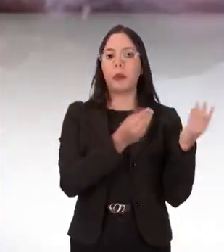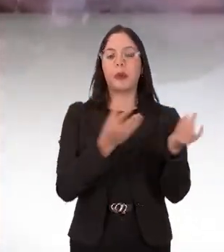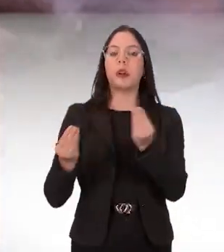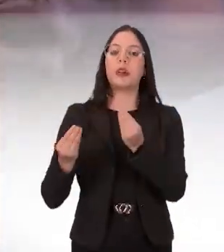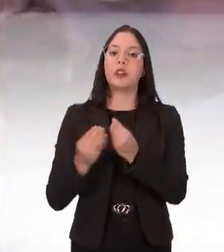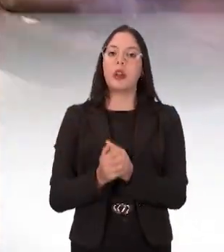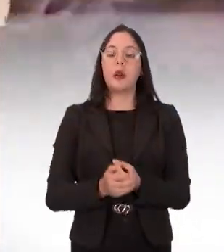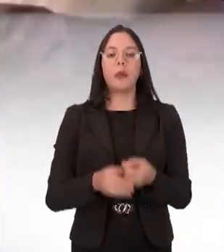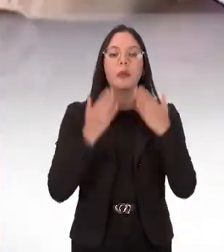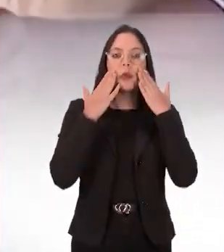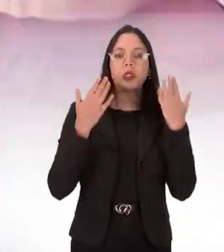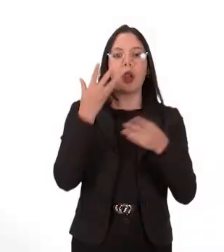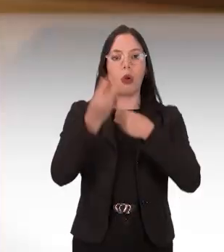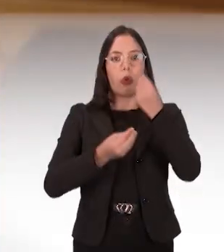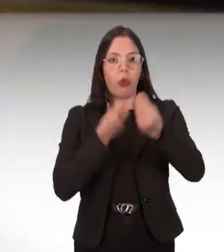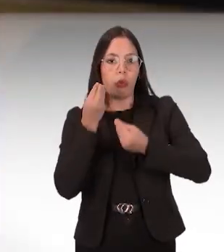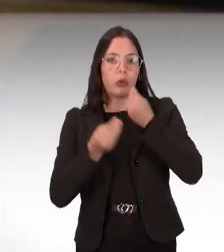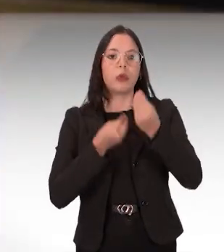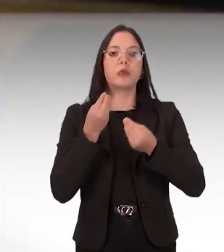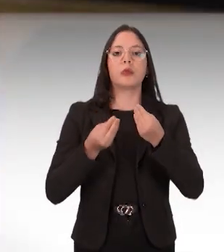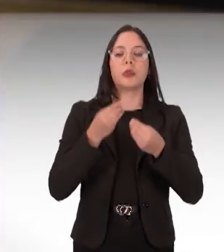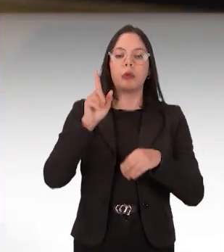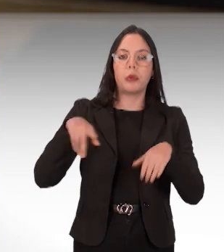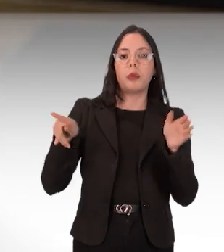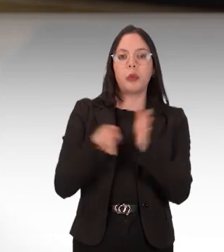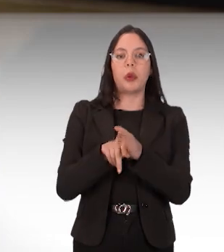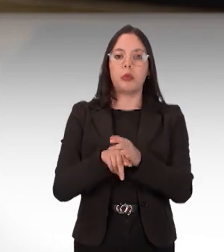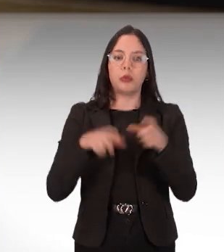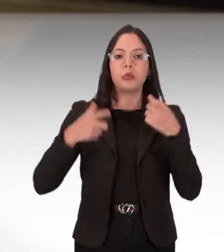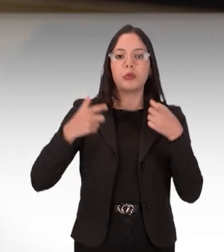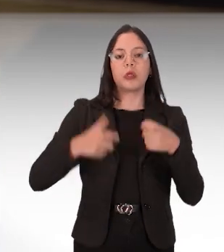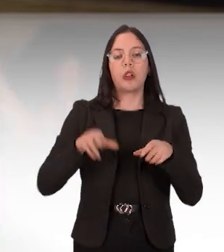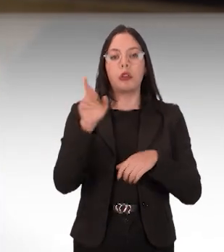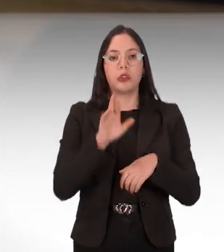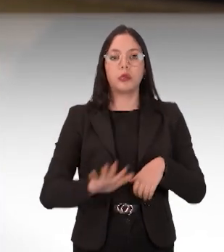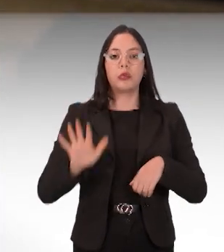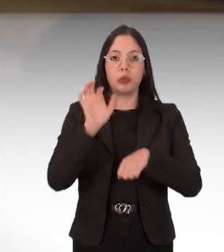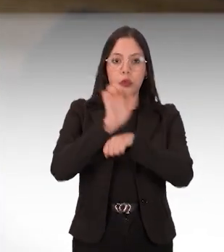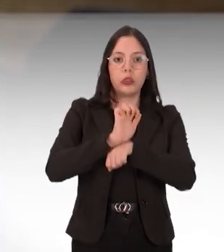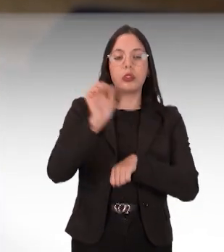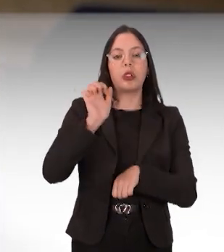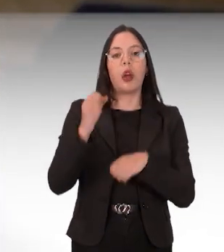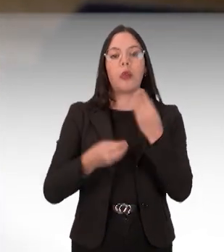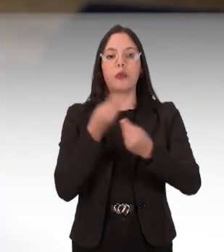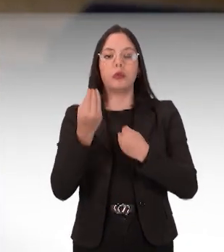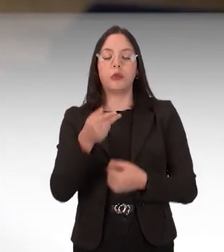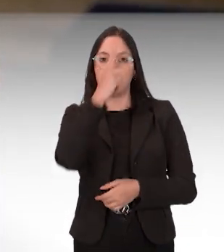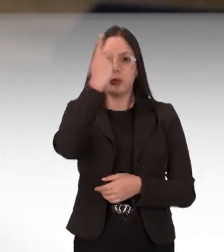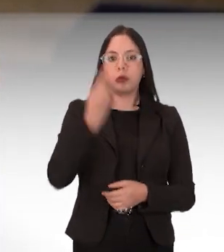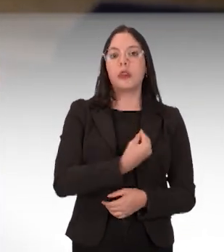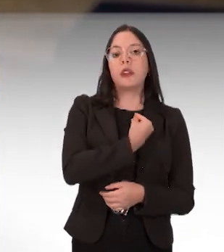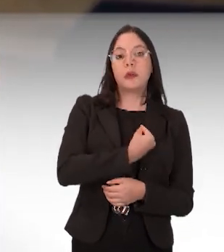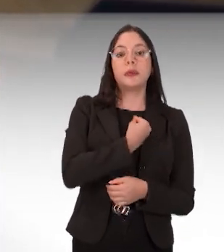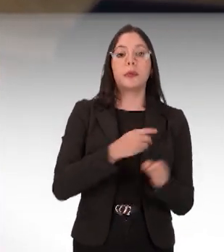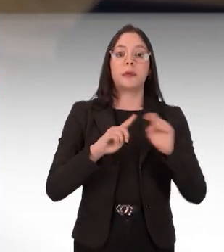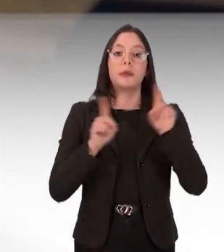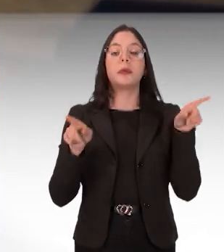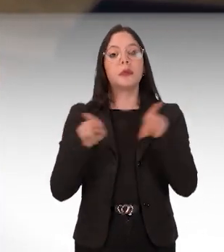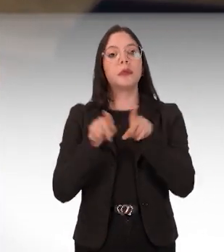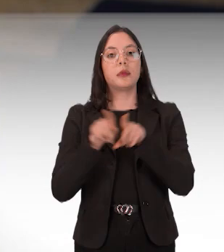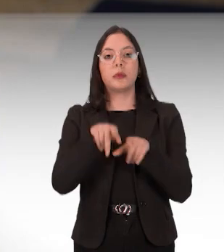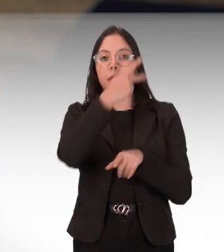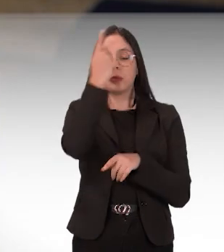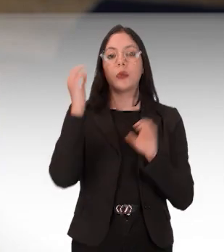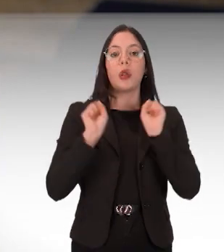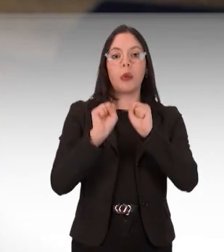como é essa região do nosso estado, as pessoas que lá vivem, mas também que as pessoas possam ter